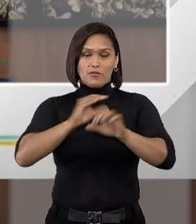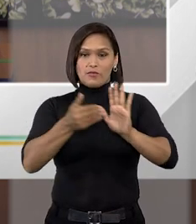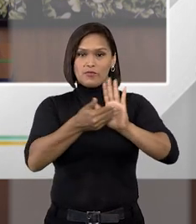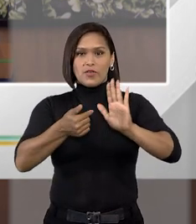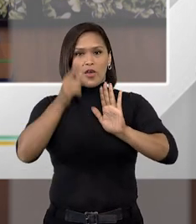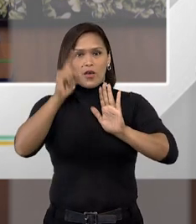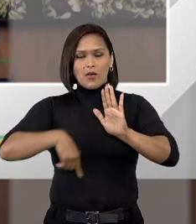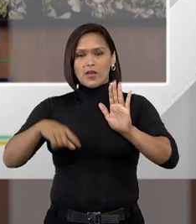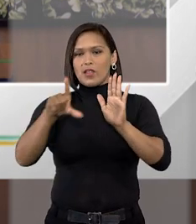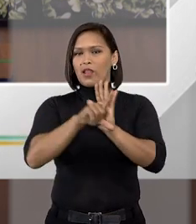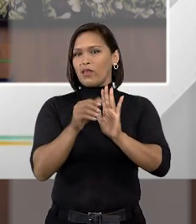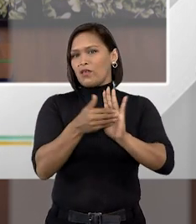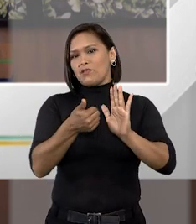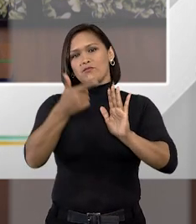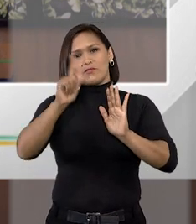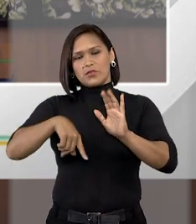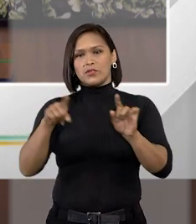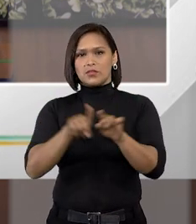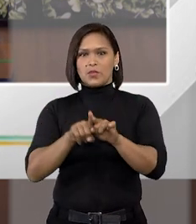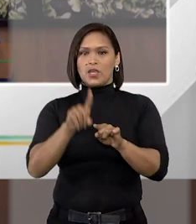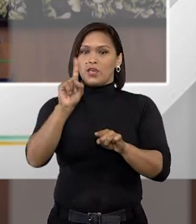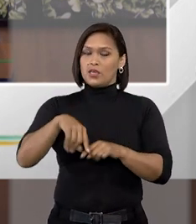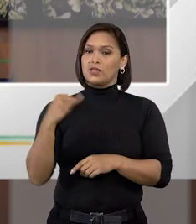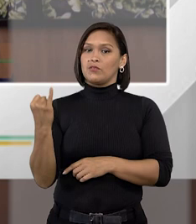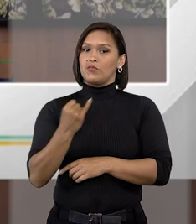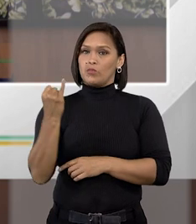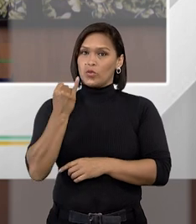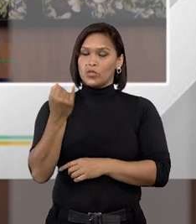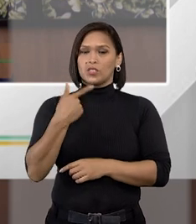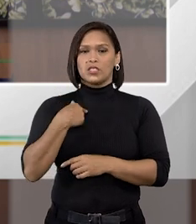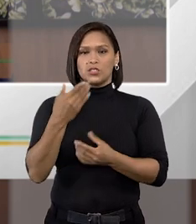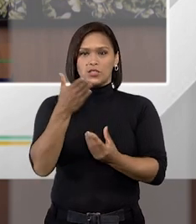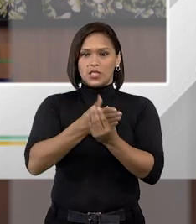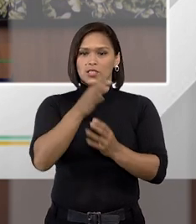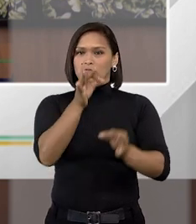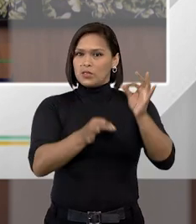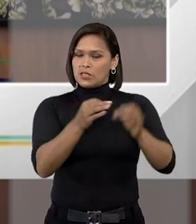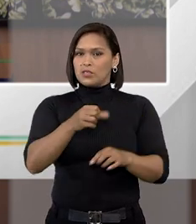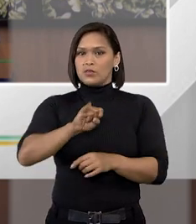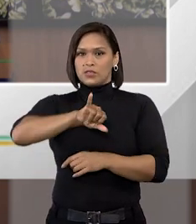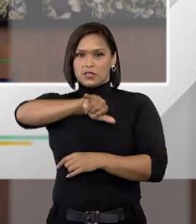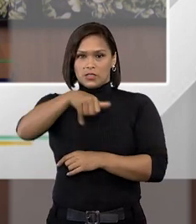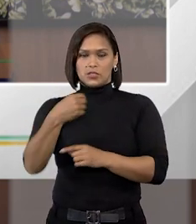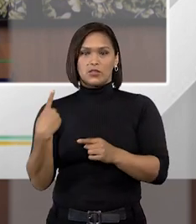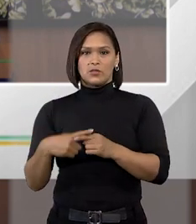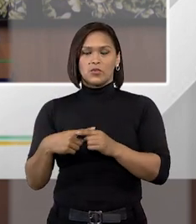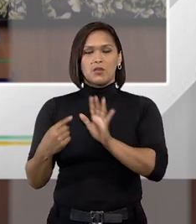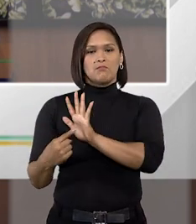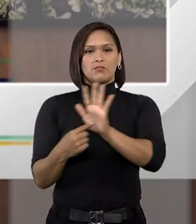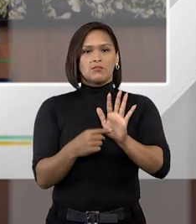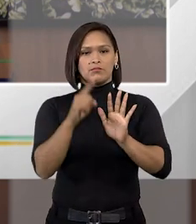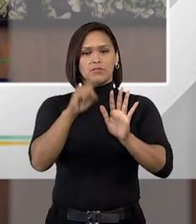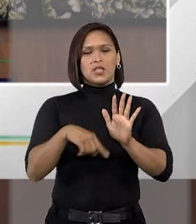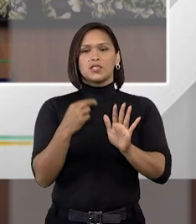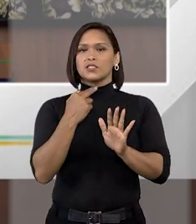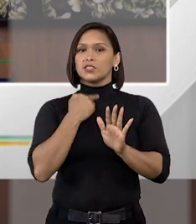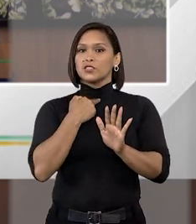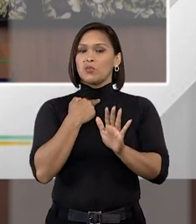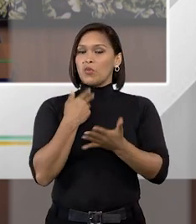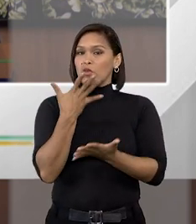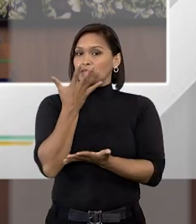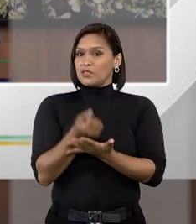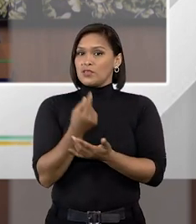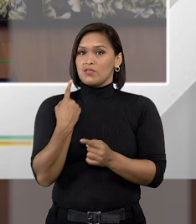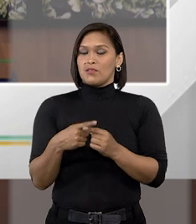absolutamente ilegal então é muito importante esse precedente do STJ porque mostra que não se pode tolerar